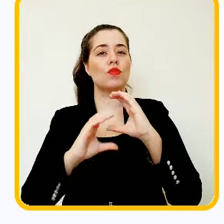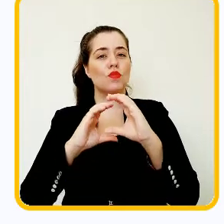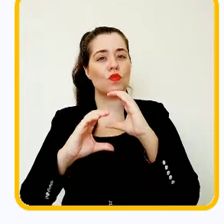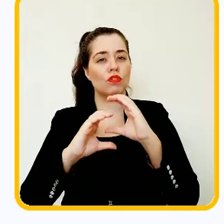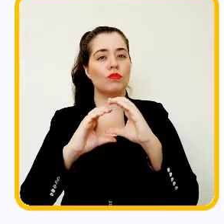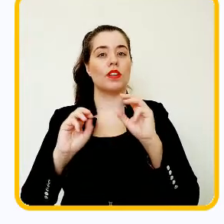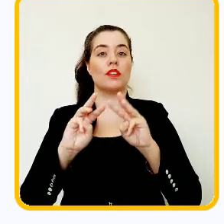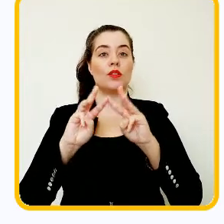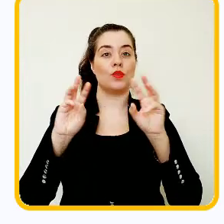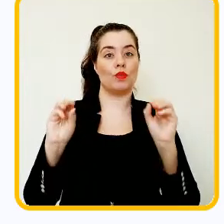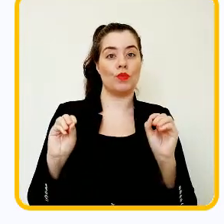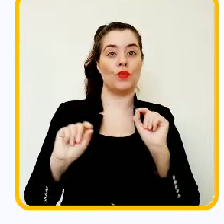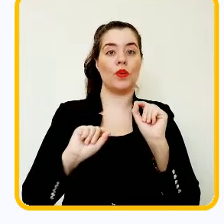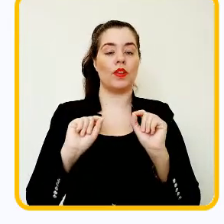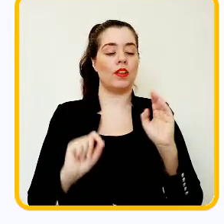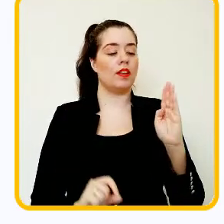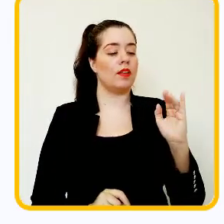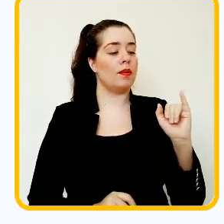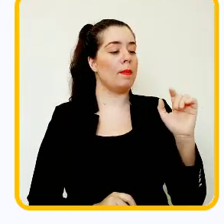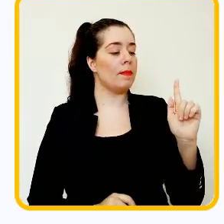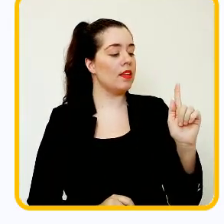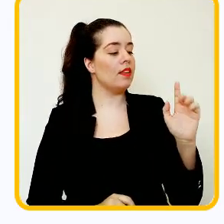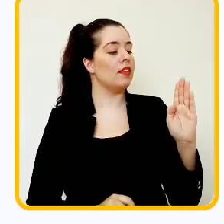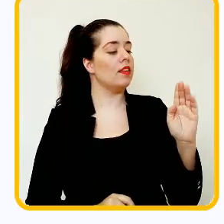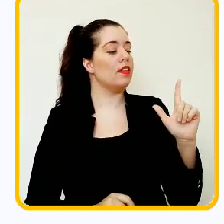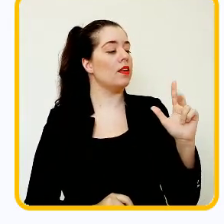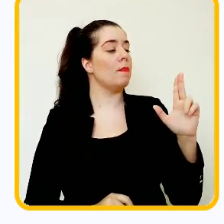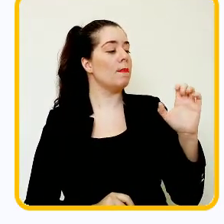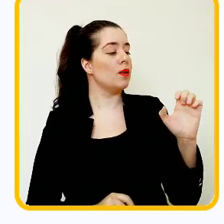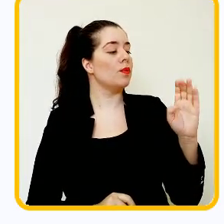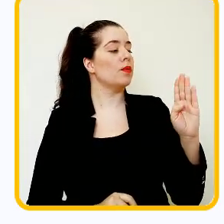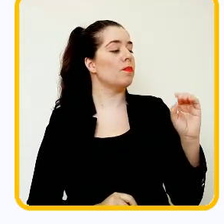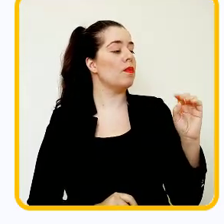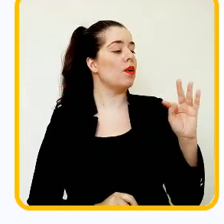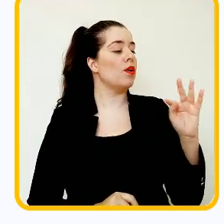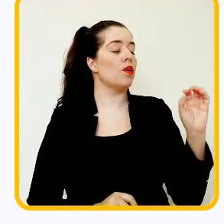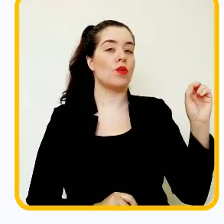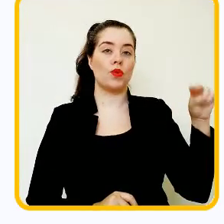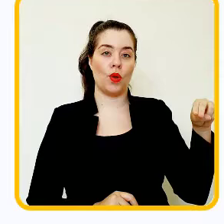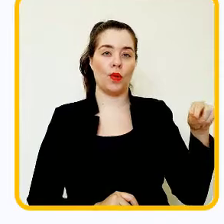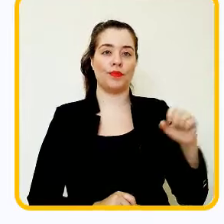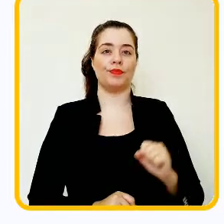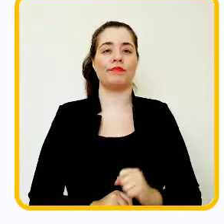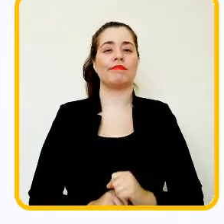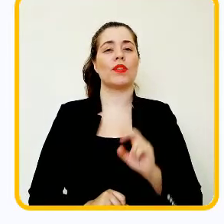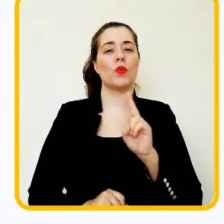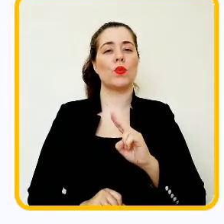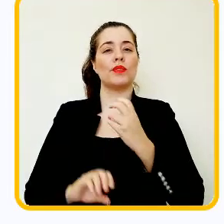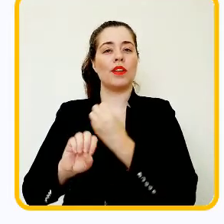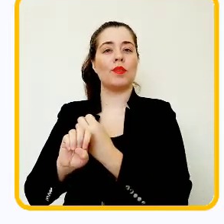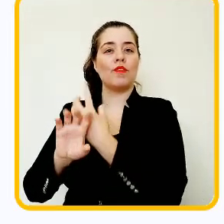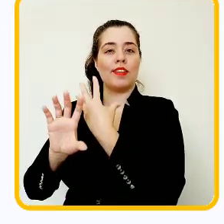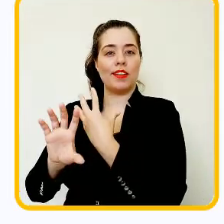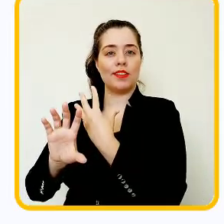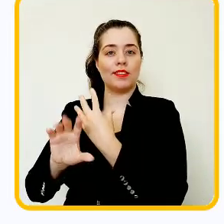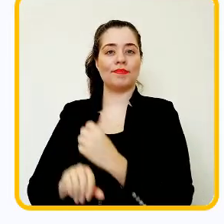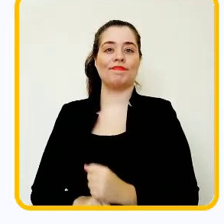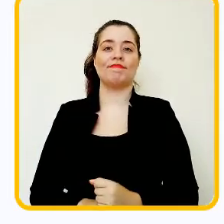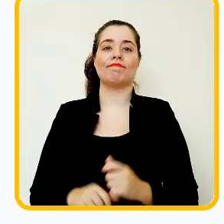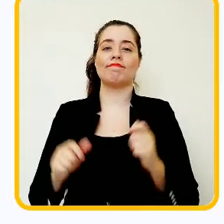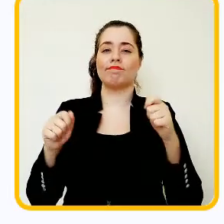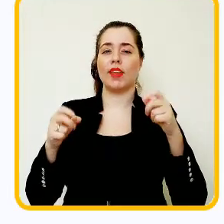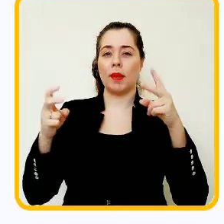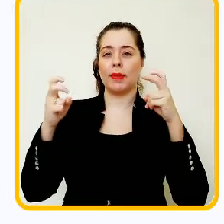Uma das ferramentas de comunicação disponíveis no Moodle é o BigBlueBottom, uma aplicação de web conferência.